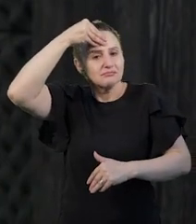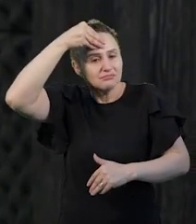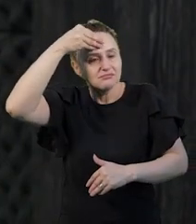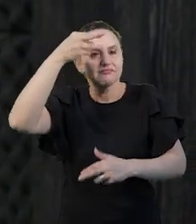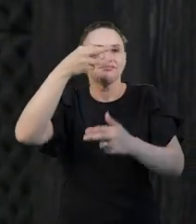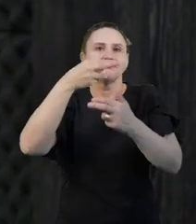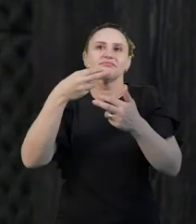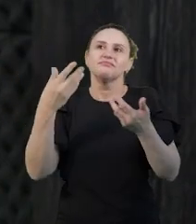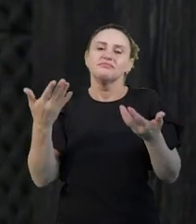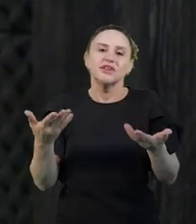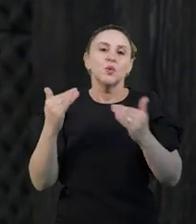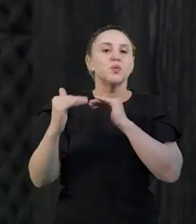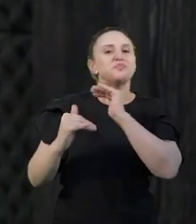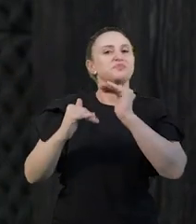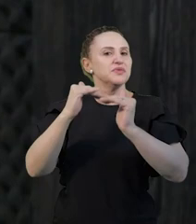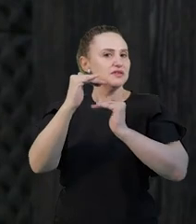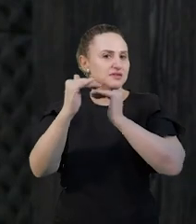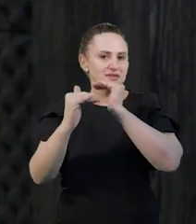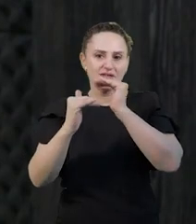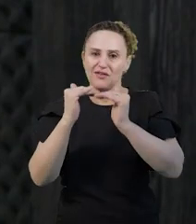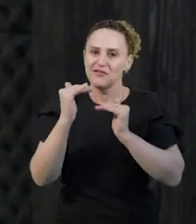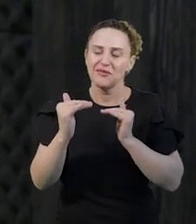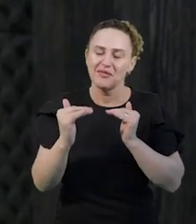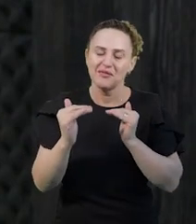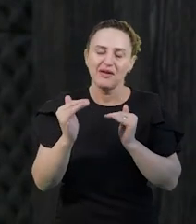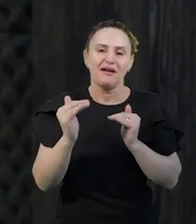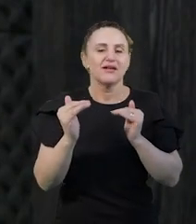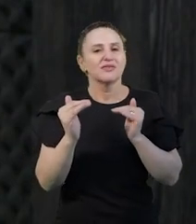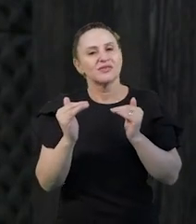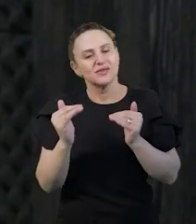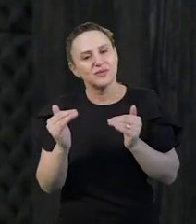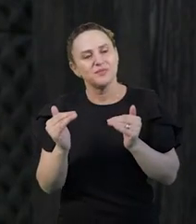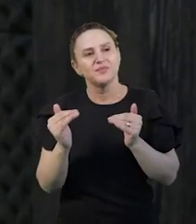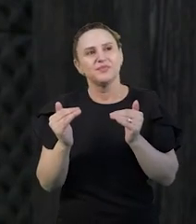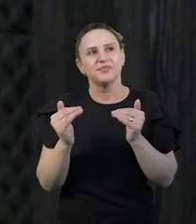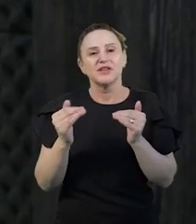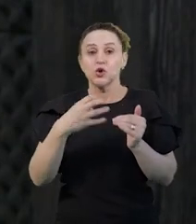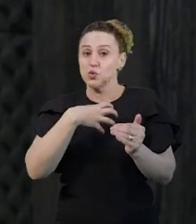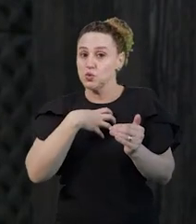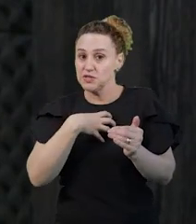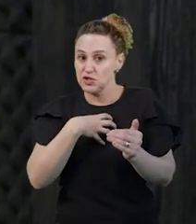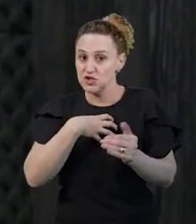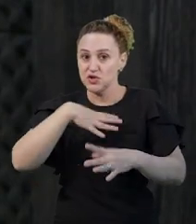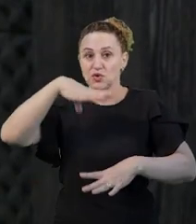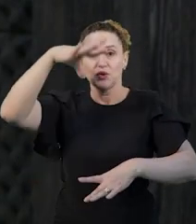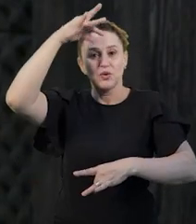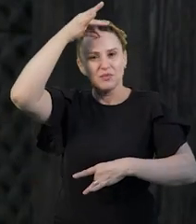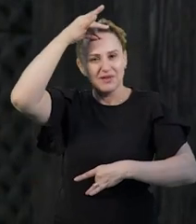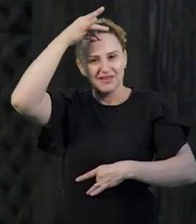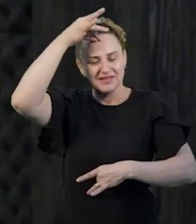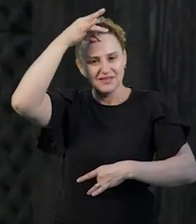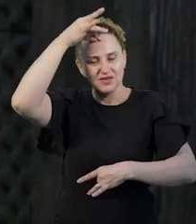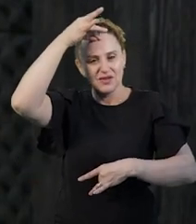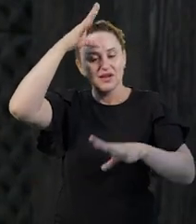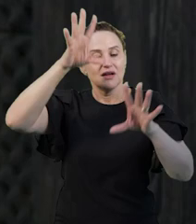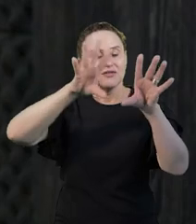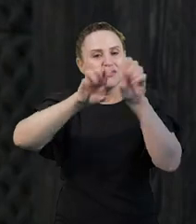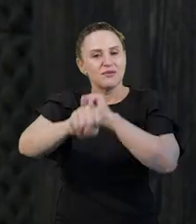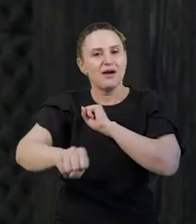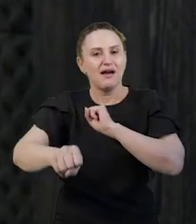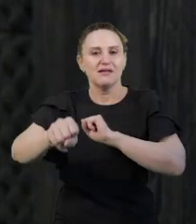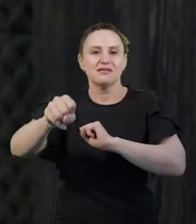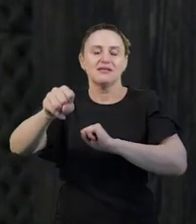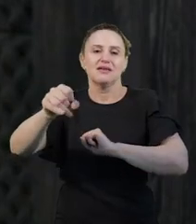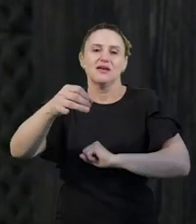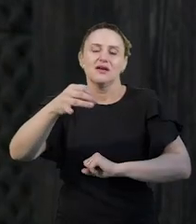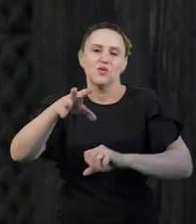um desenvolvimento que não fosse, que fosse num sentido compreensível, que ele formasse um conhecimento, mas que